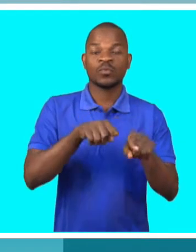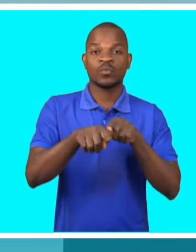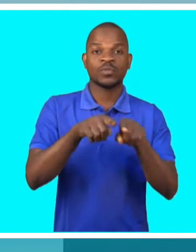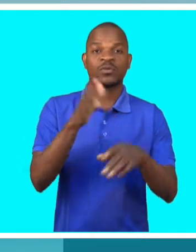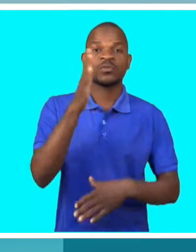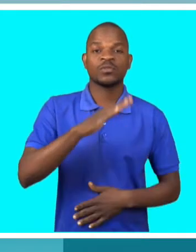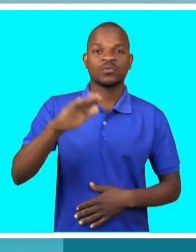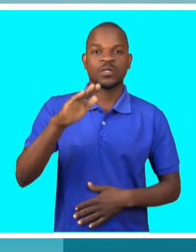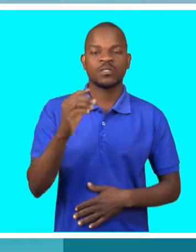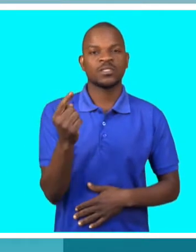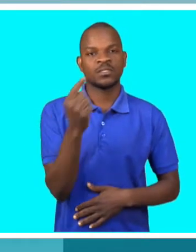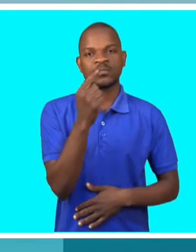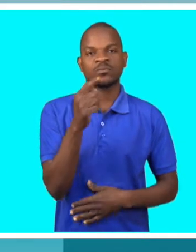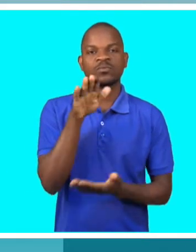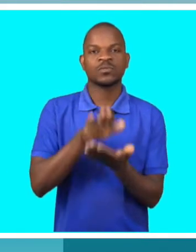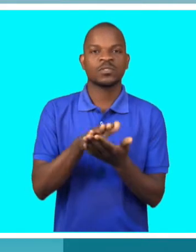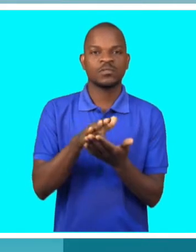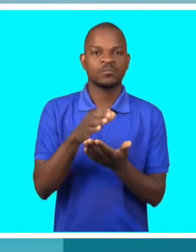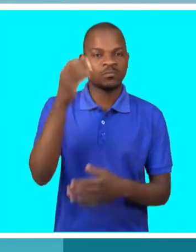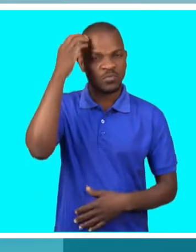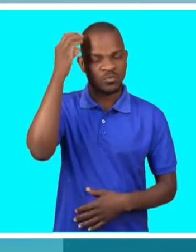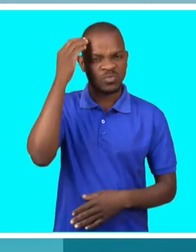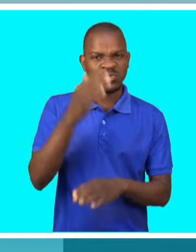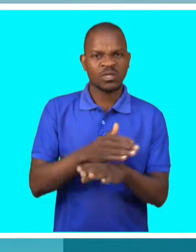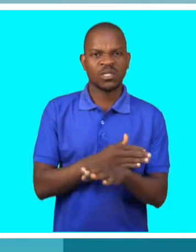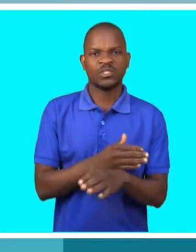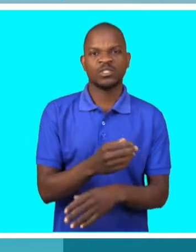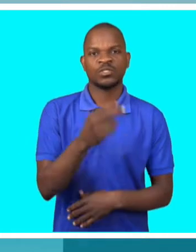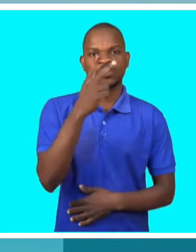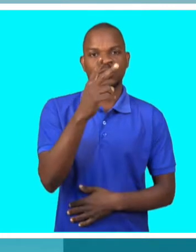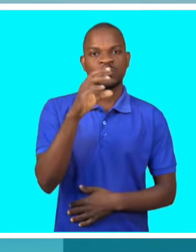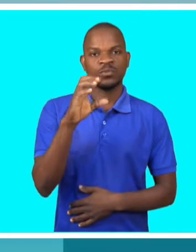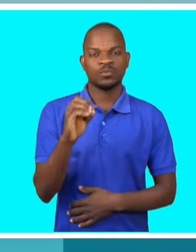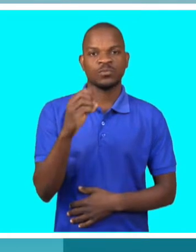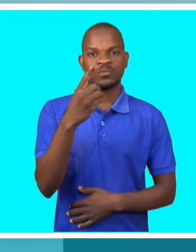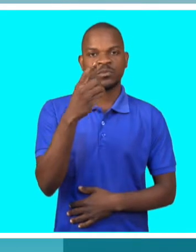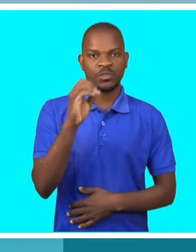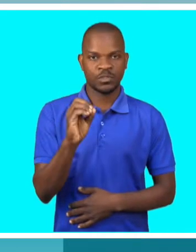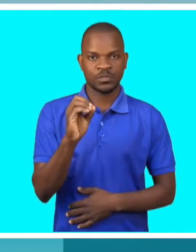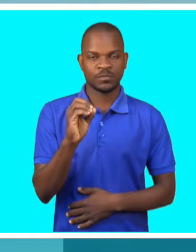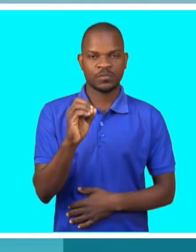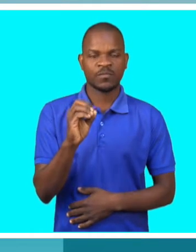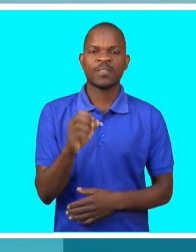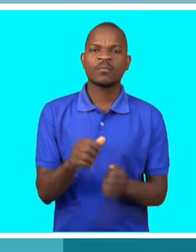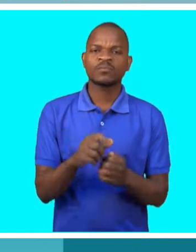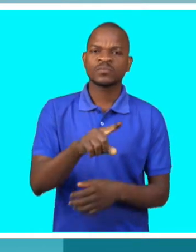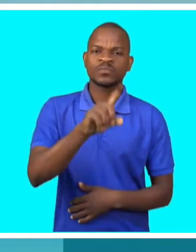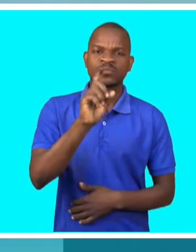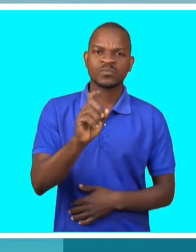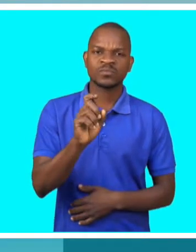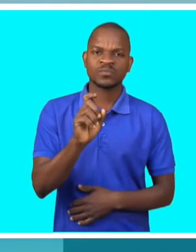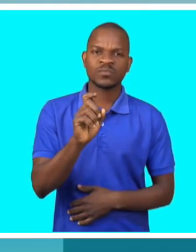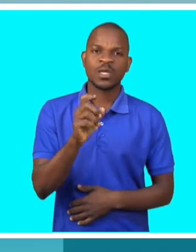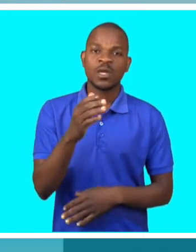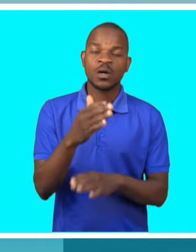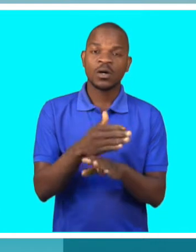em Maputo. Isso em 2009, não, em 2010. O Pita foi o